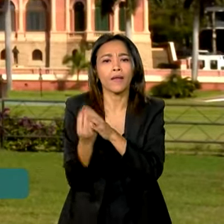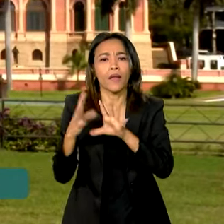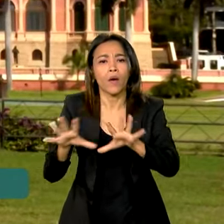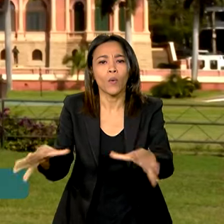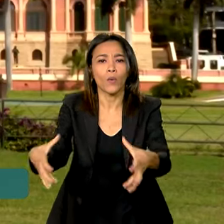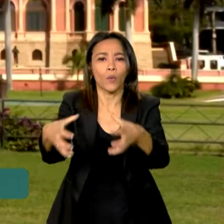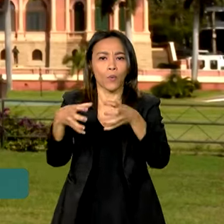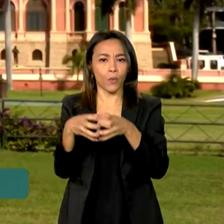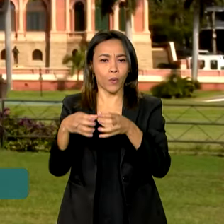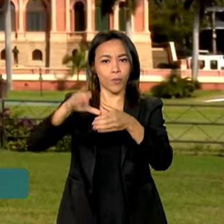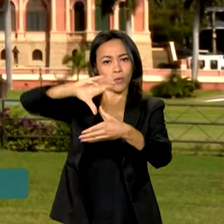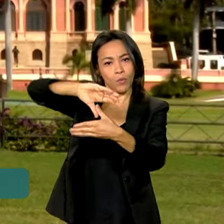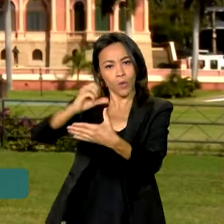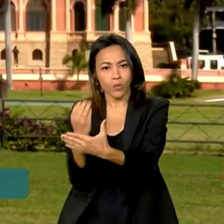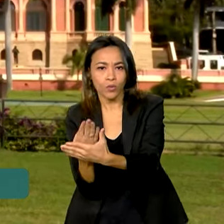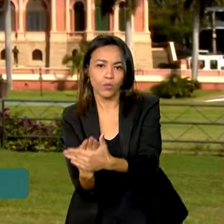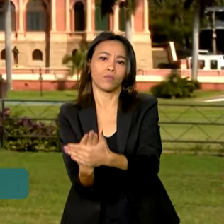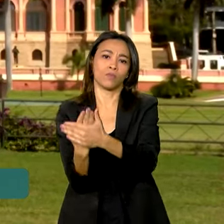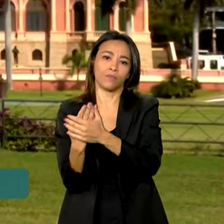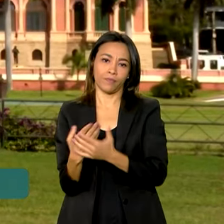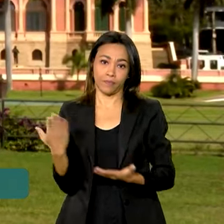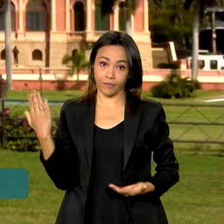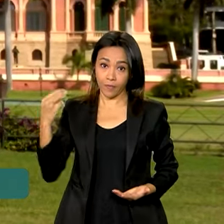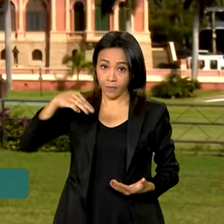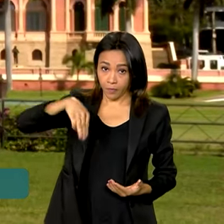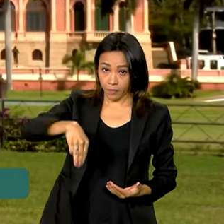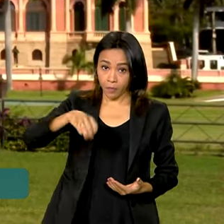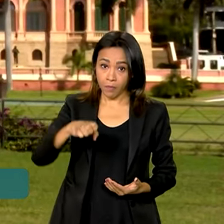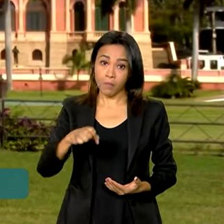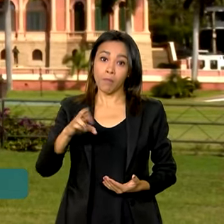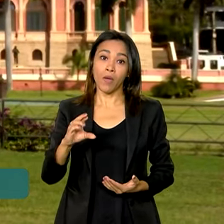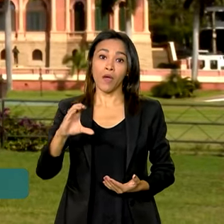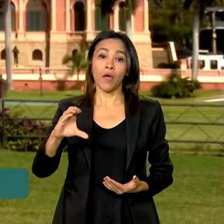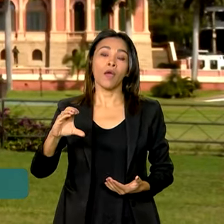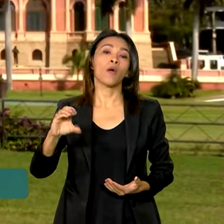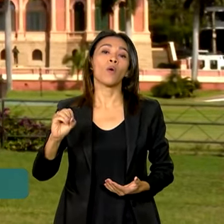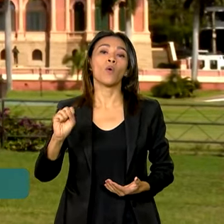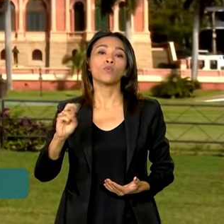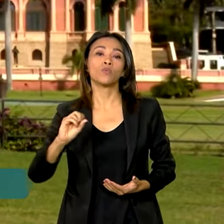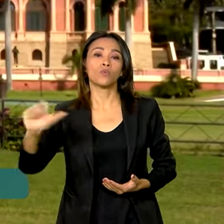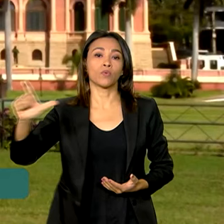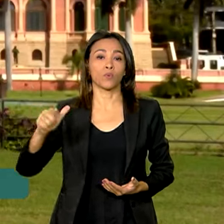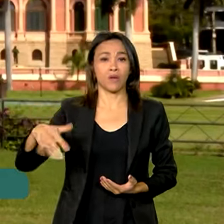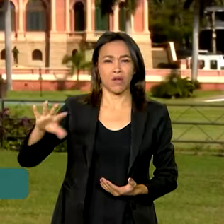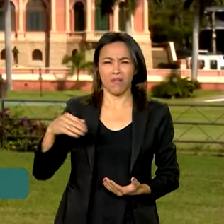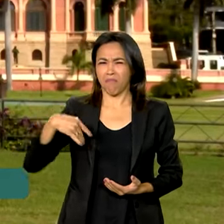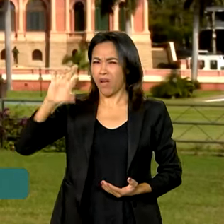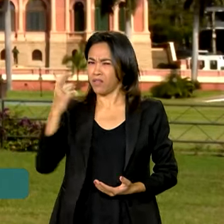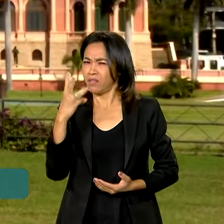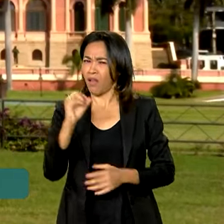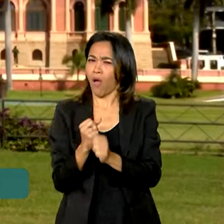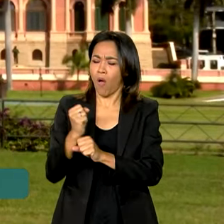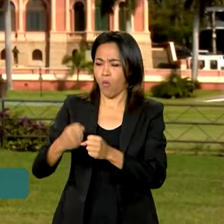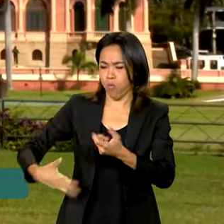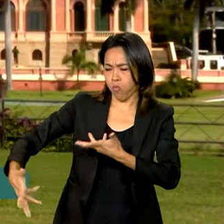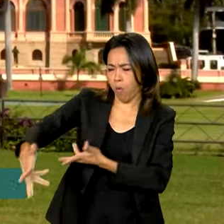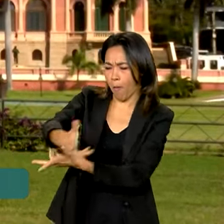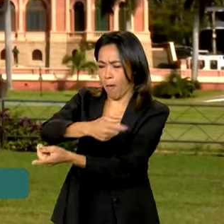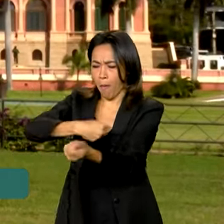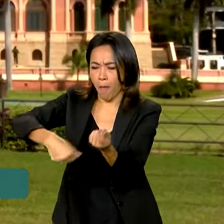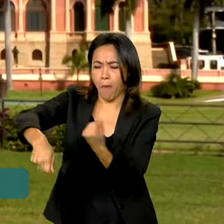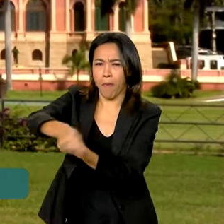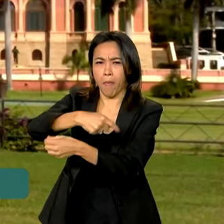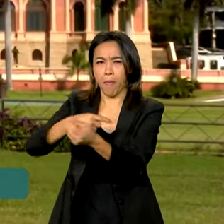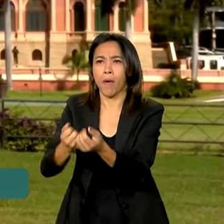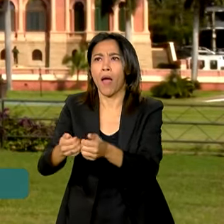Mercado Comum do Sul, o Mercosul. Em mais de três décadas, o bloco ganhou mais robustez, conquistou